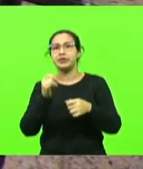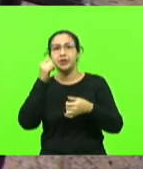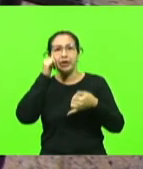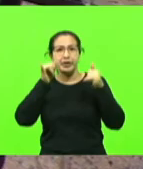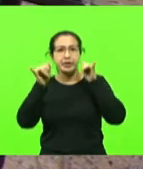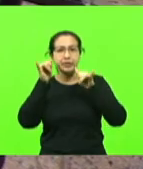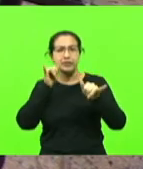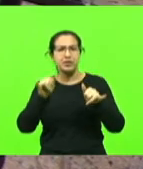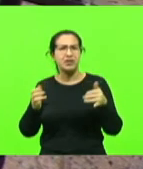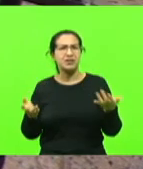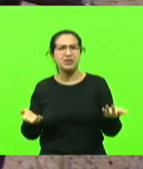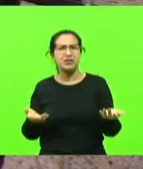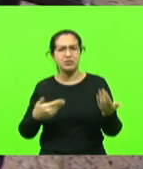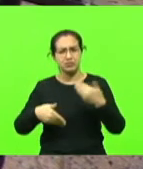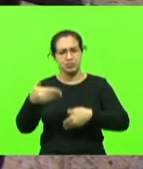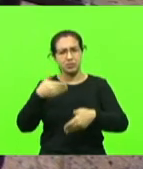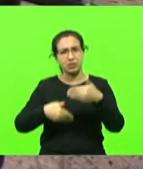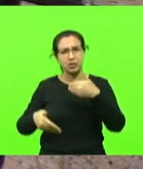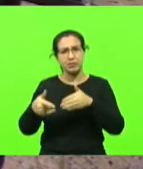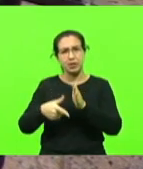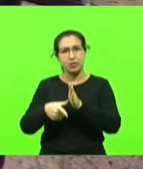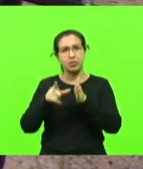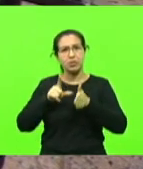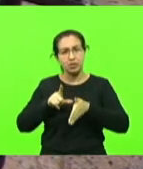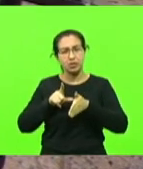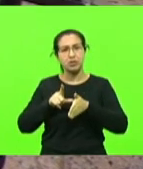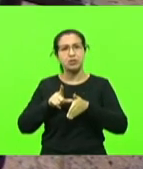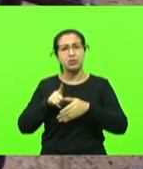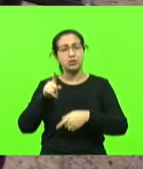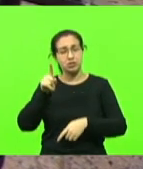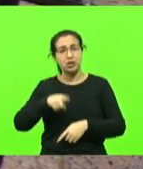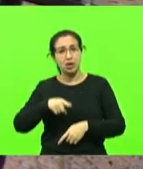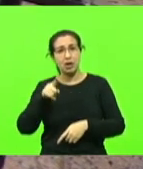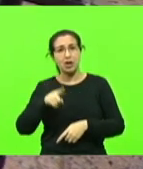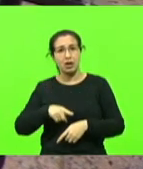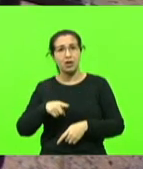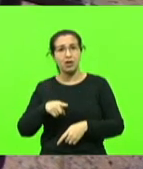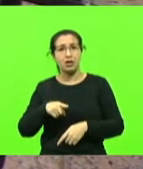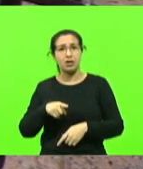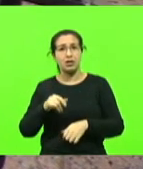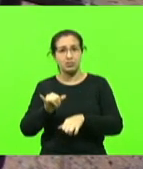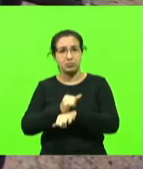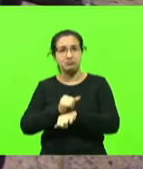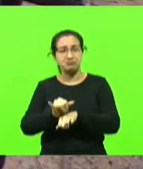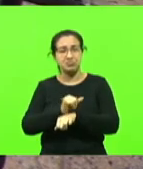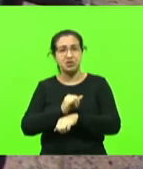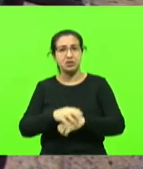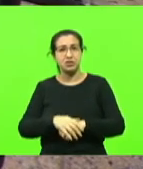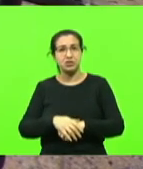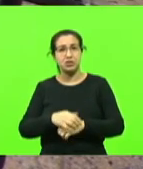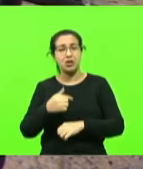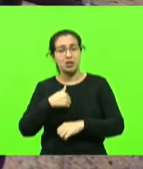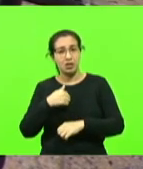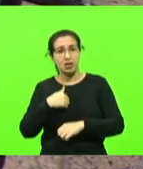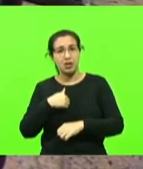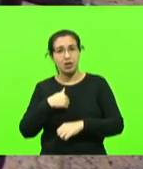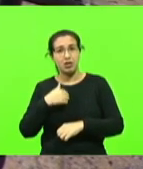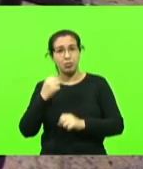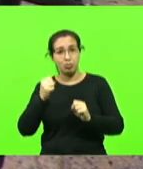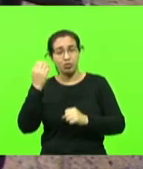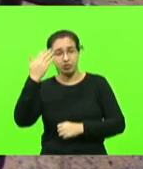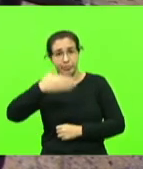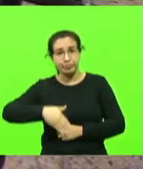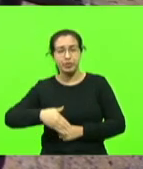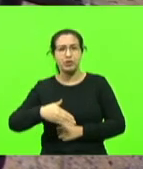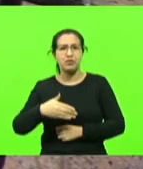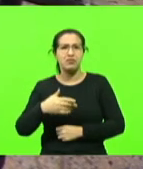O tratamento precoce, ele é um mecanismo possível. Eu sou testemunha disso. E não estou falando